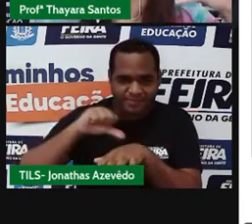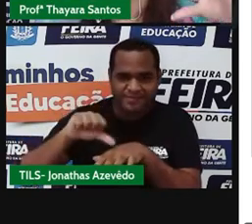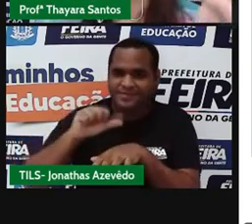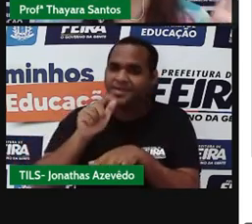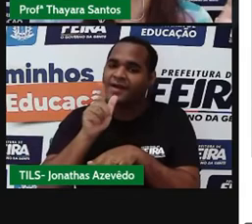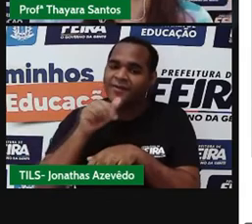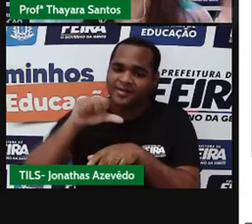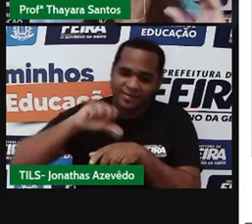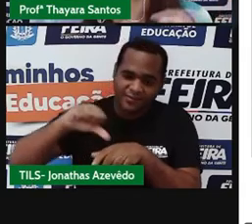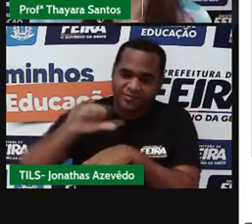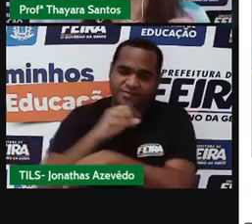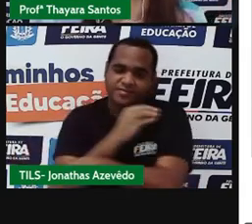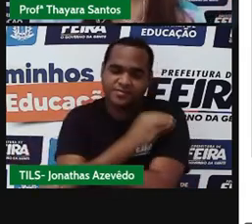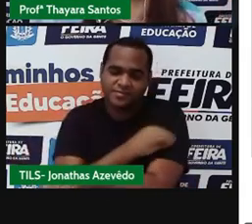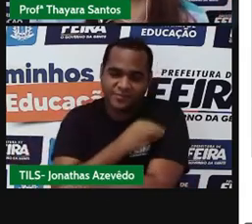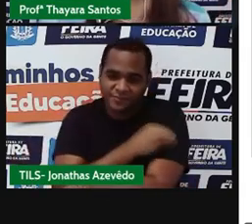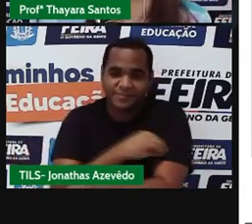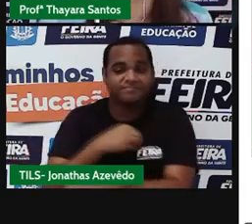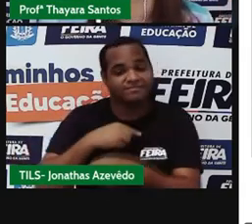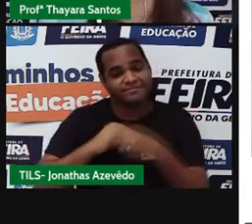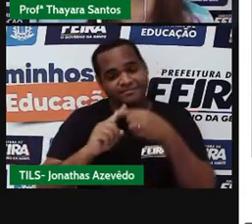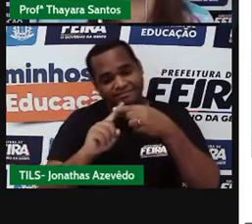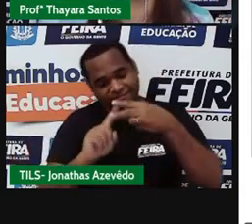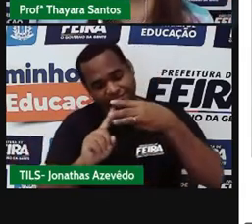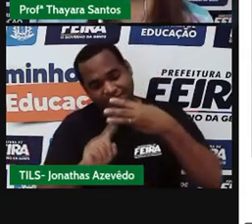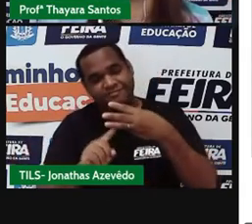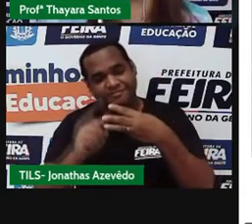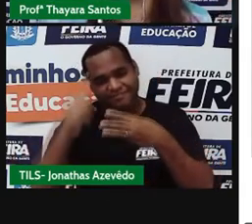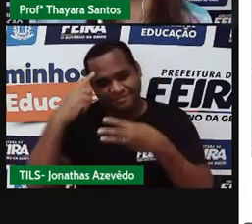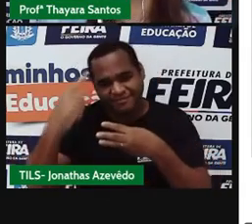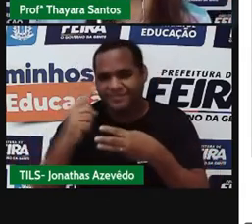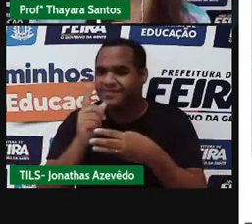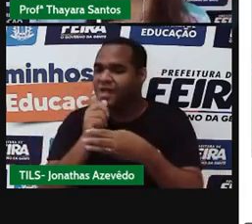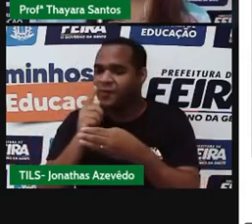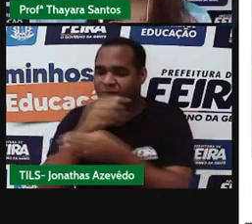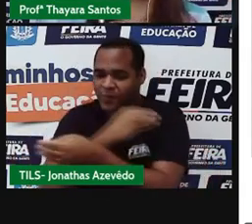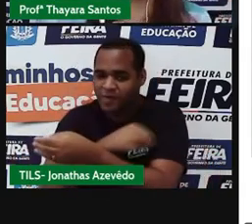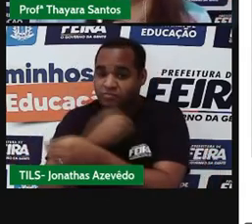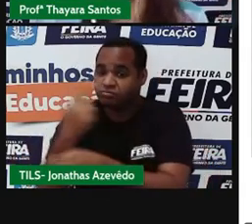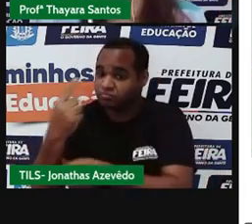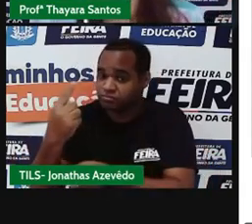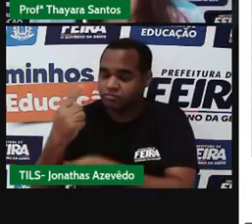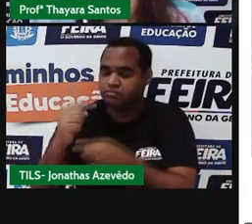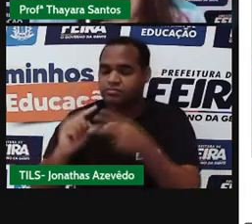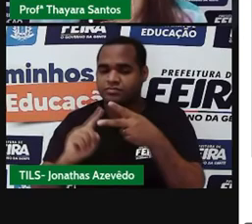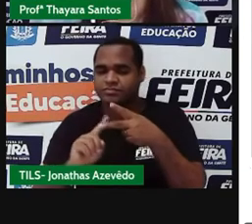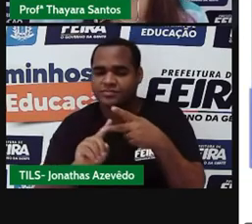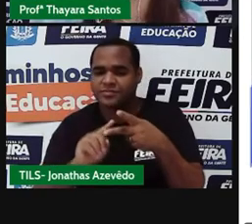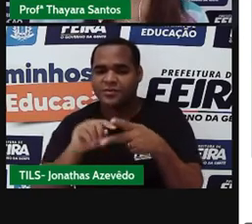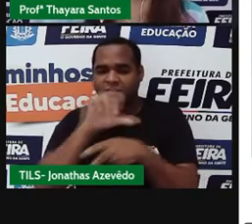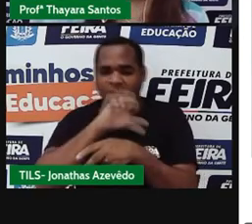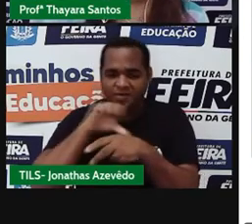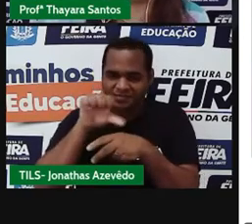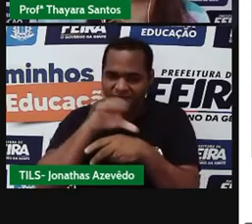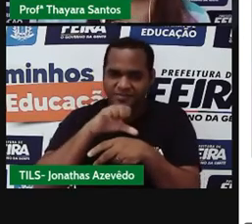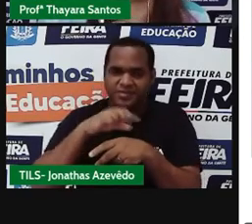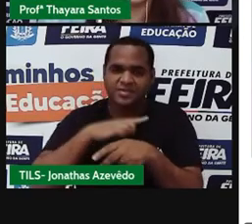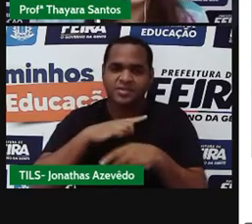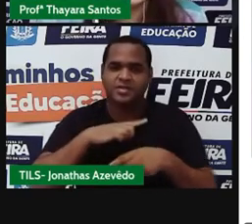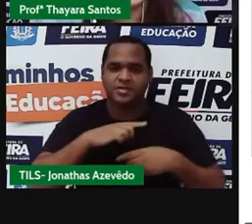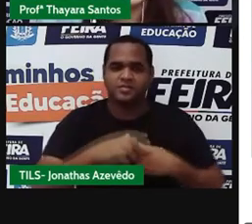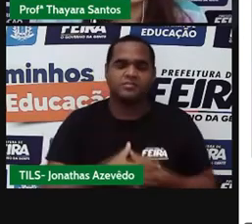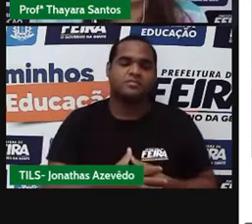estar a água e o álcool, na outra vai estar o óleo. Então, se eu consigo diferenciar as substâncias, é uma mistura